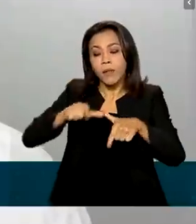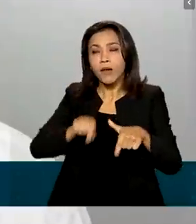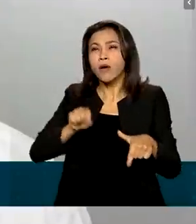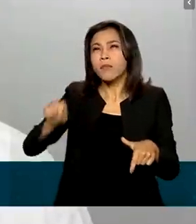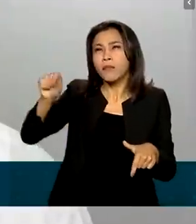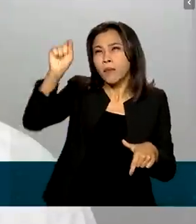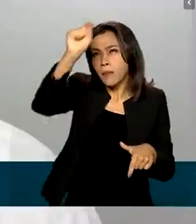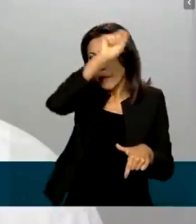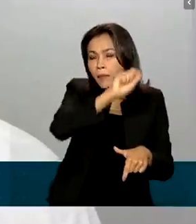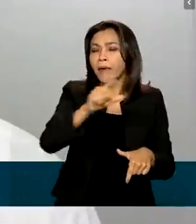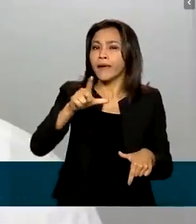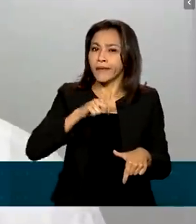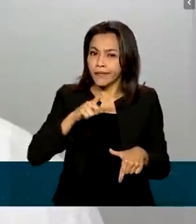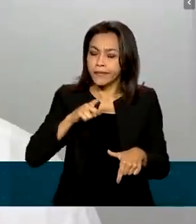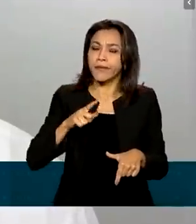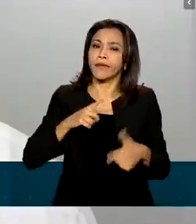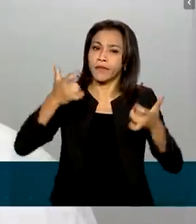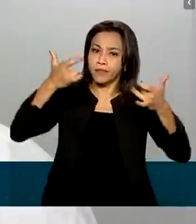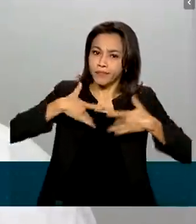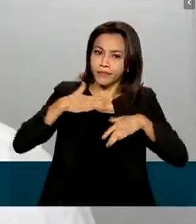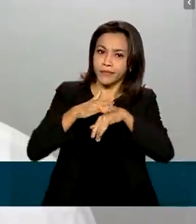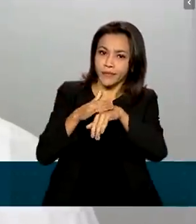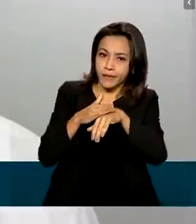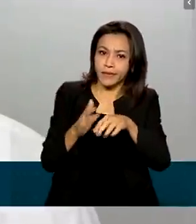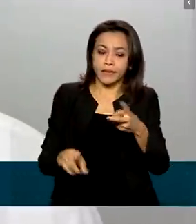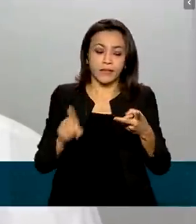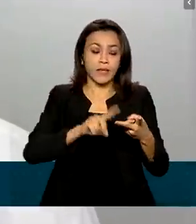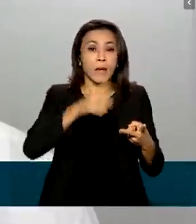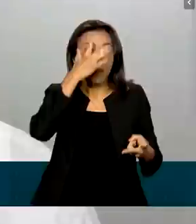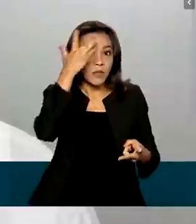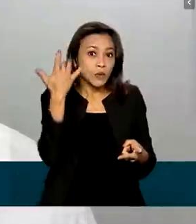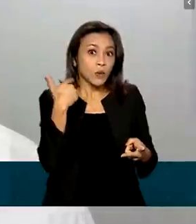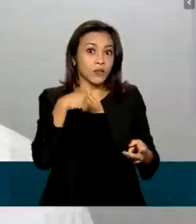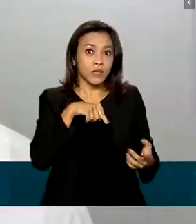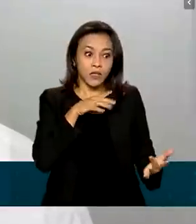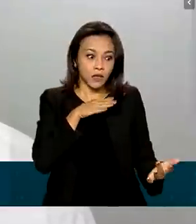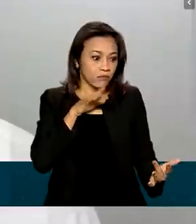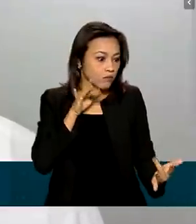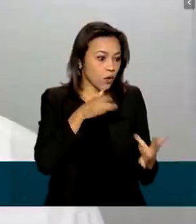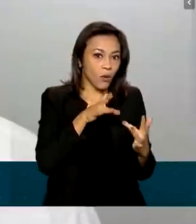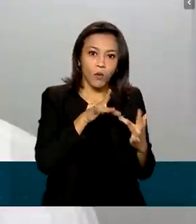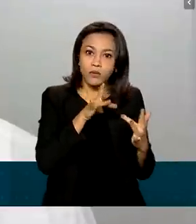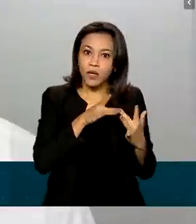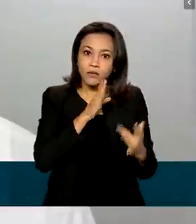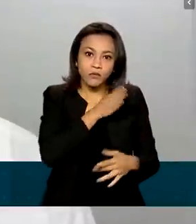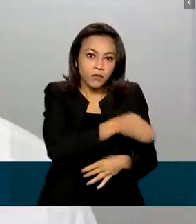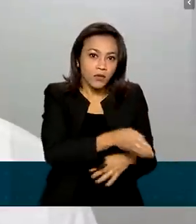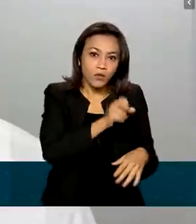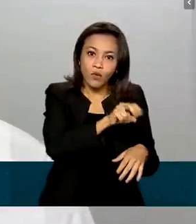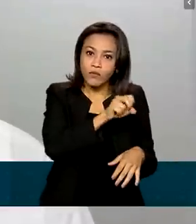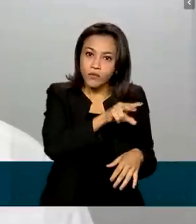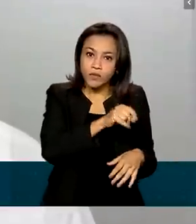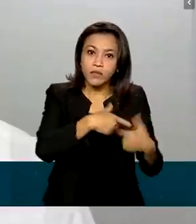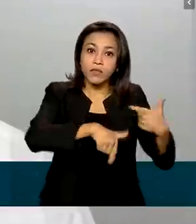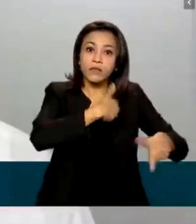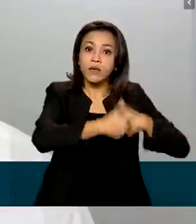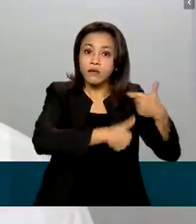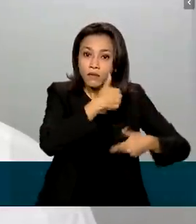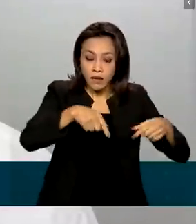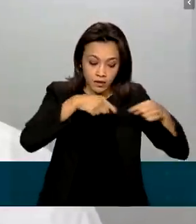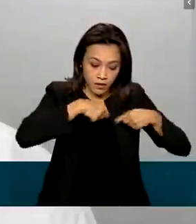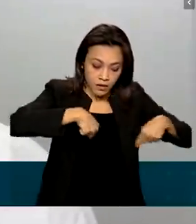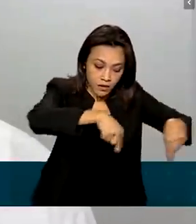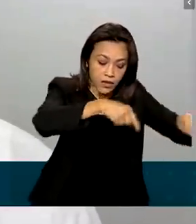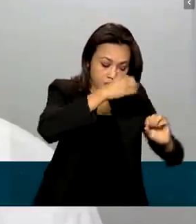desenvolvido monkeypox, pessoas que trabalham em laboratórios, por exemplo, com contato direto com o vírus, aquelas pessoas de laboratórios de análise clínica também,